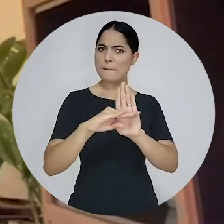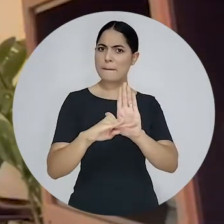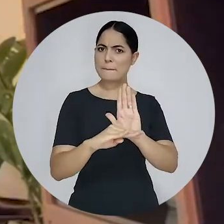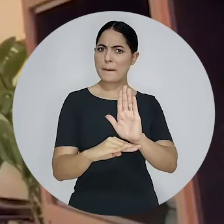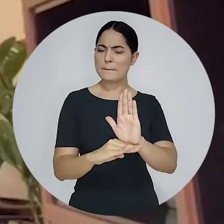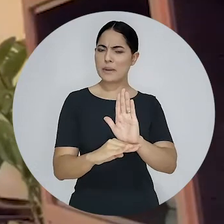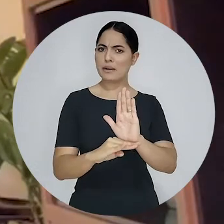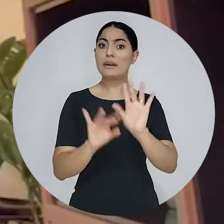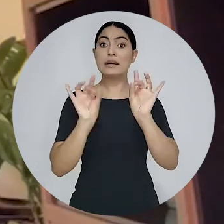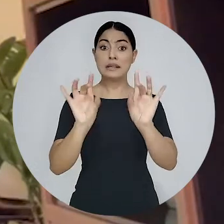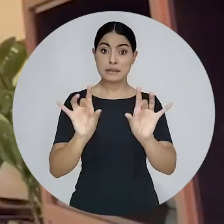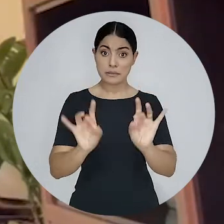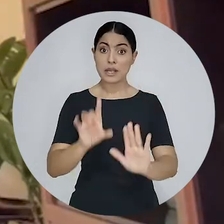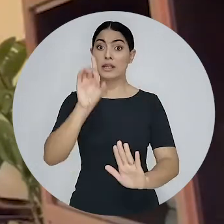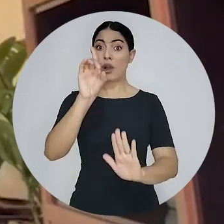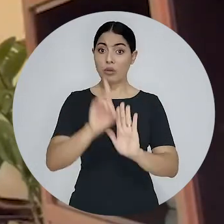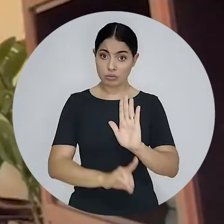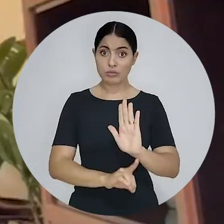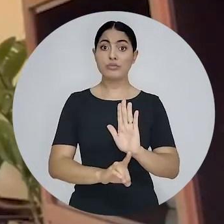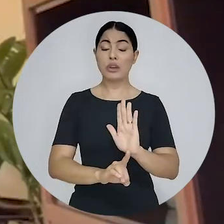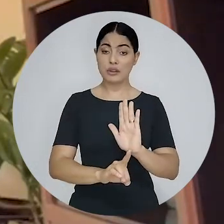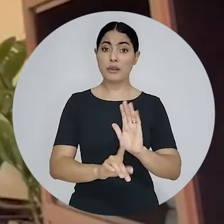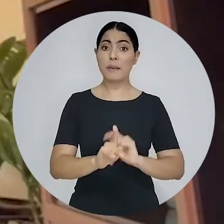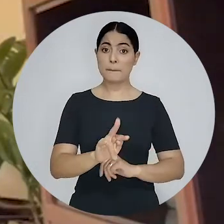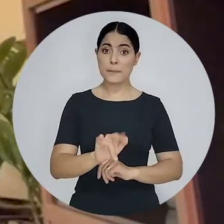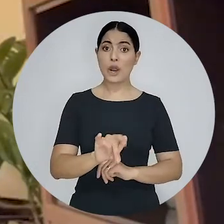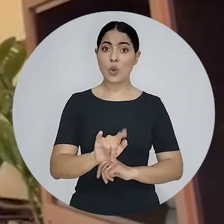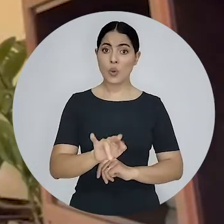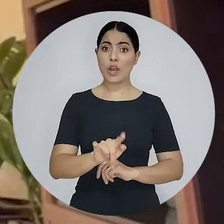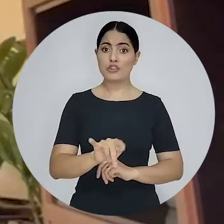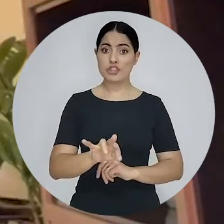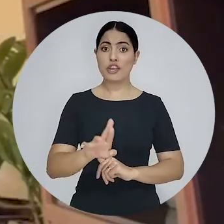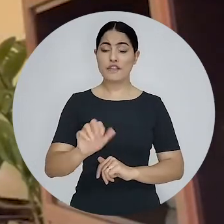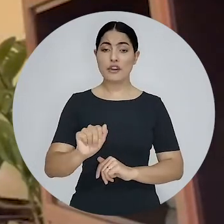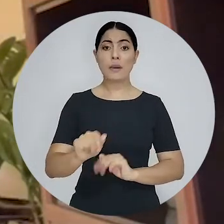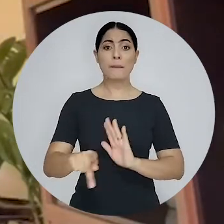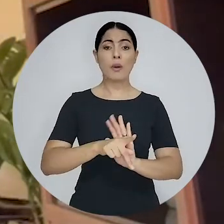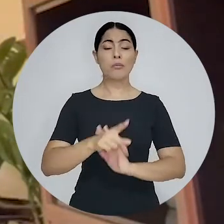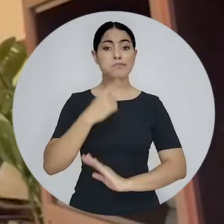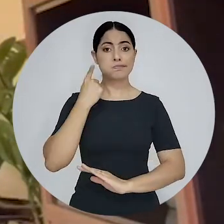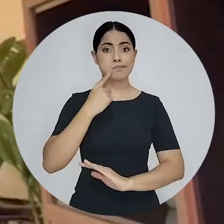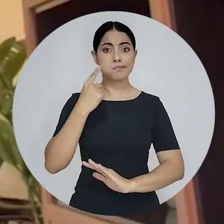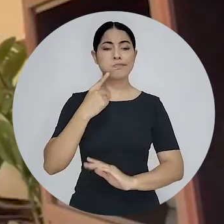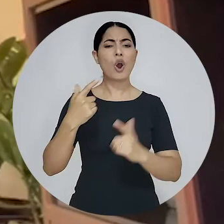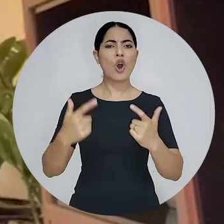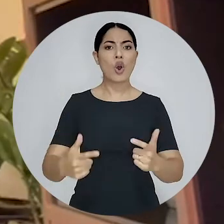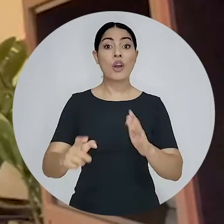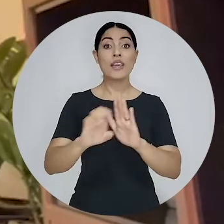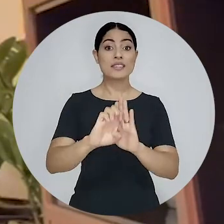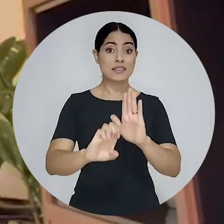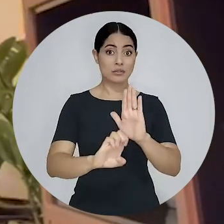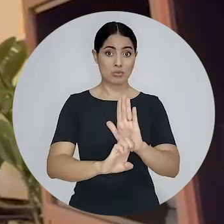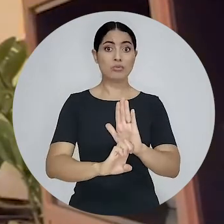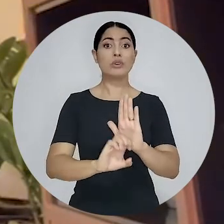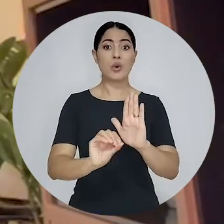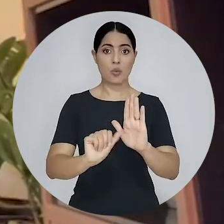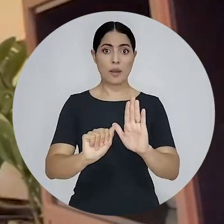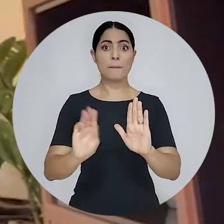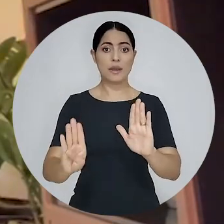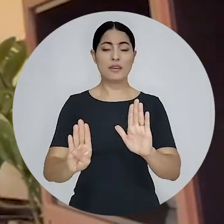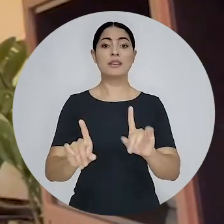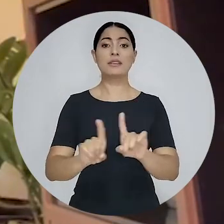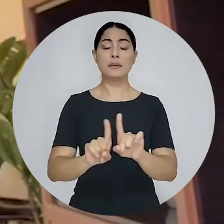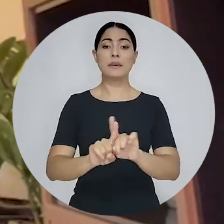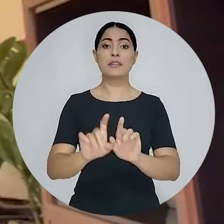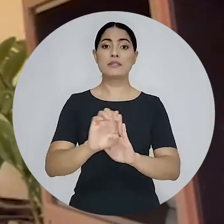preceitos legais, especialmente aquelas prerrogativas previstas no Estatuto da Ordem, no Estatuto